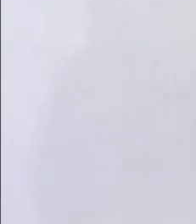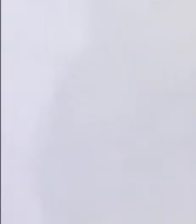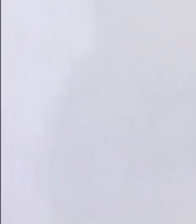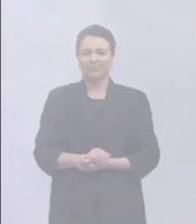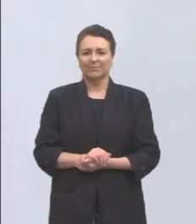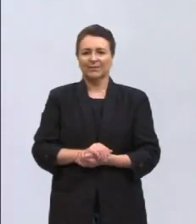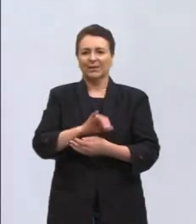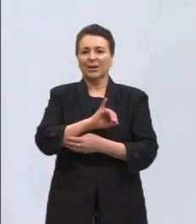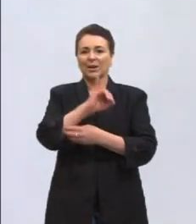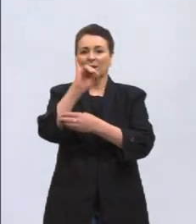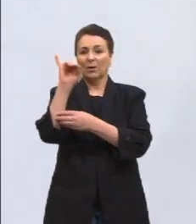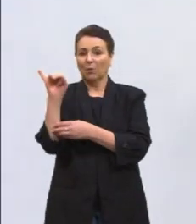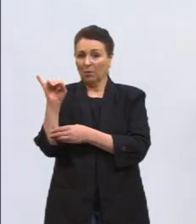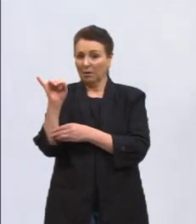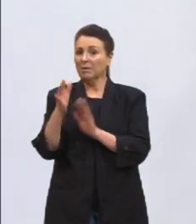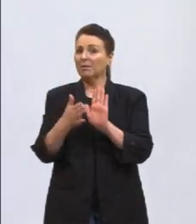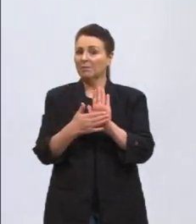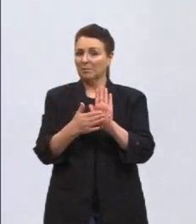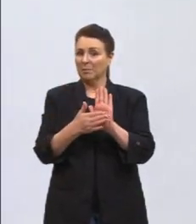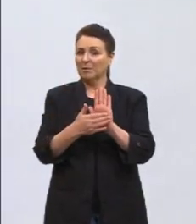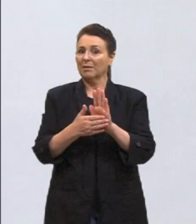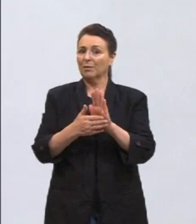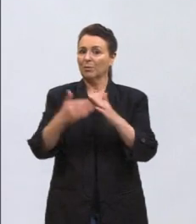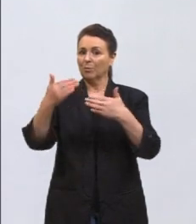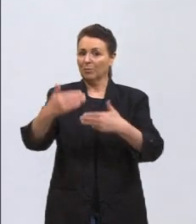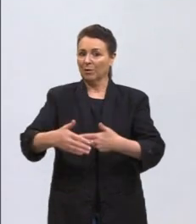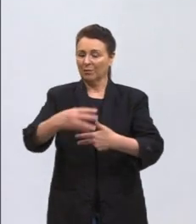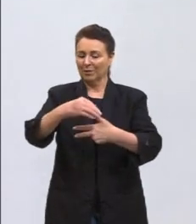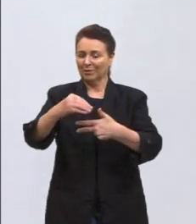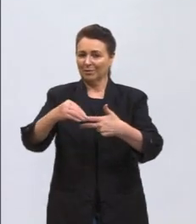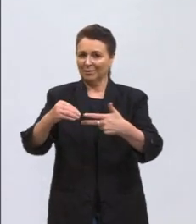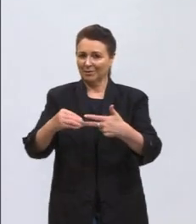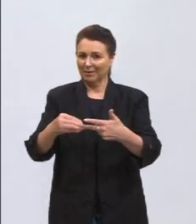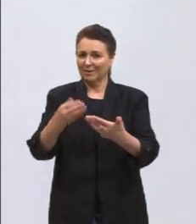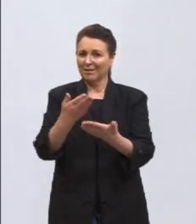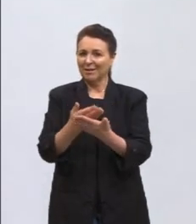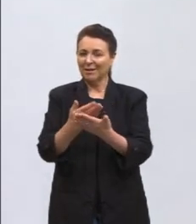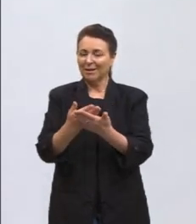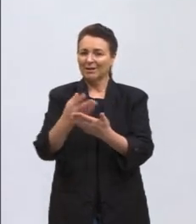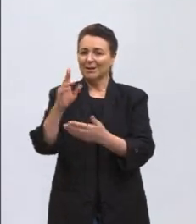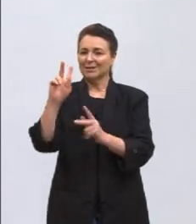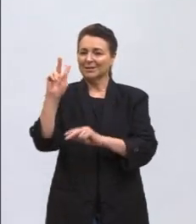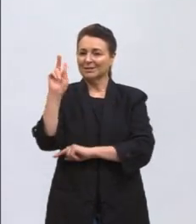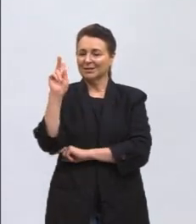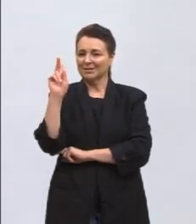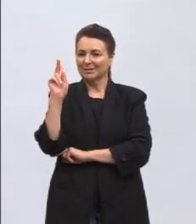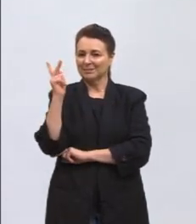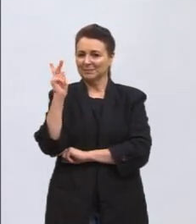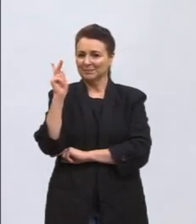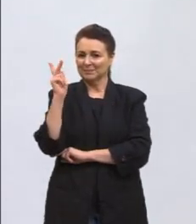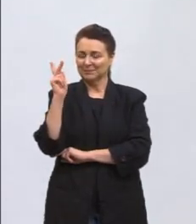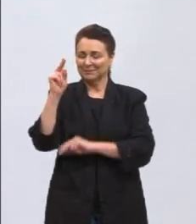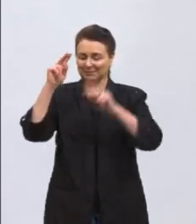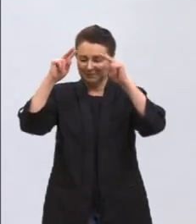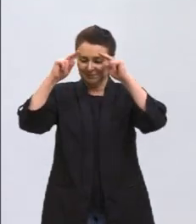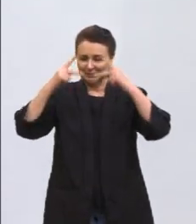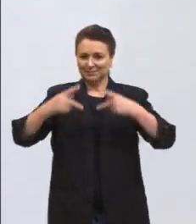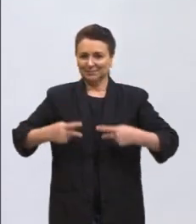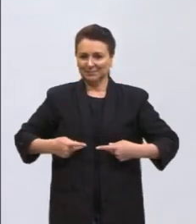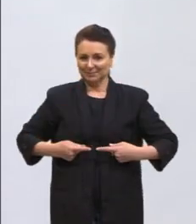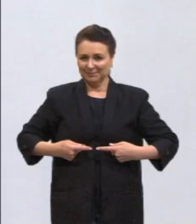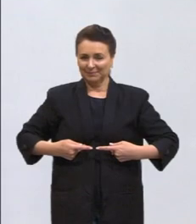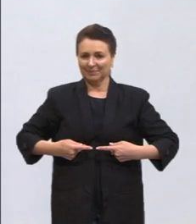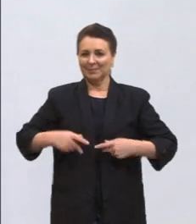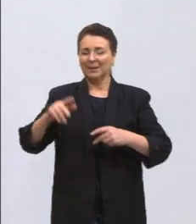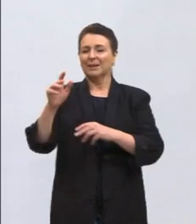Olá galera, se preparando aí para o Enem, estamos aqui nessa aula, esse aulão das ciências humanas, nesse projeto pré-Enem